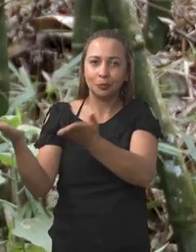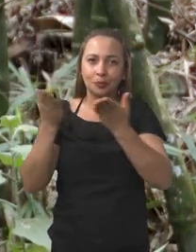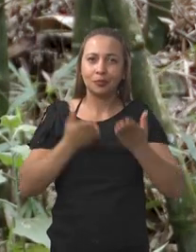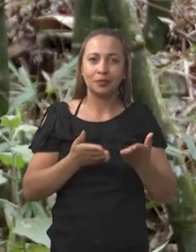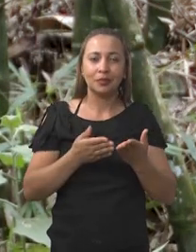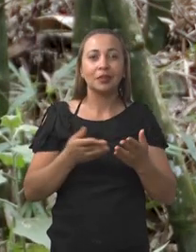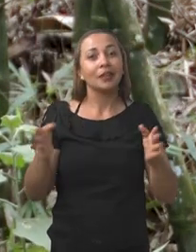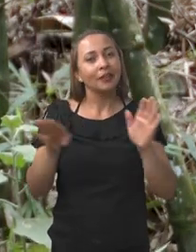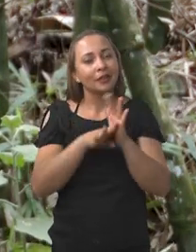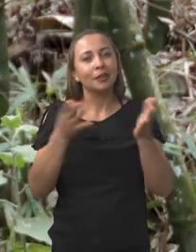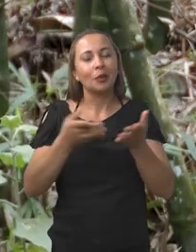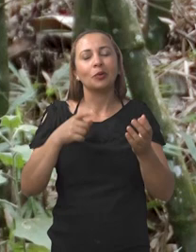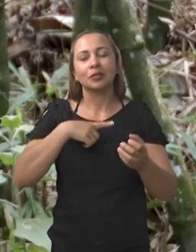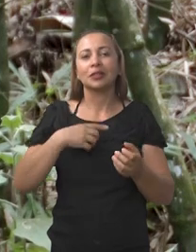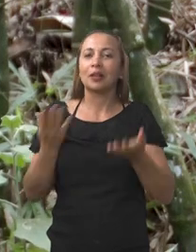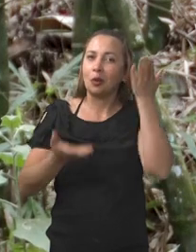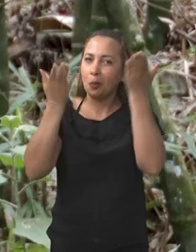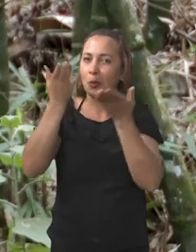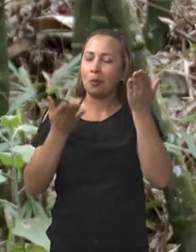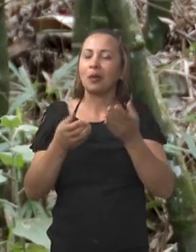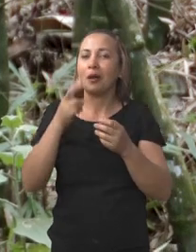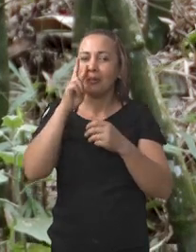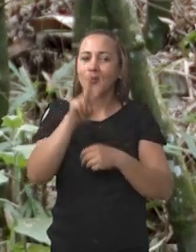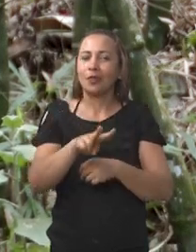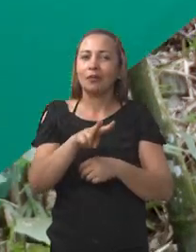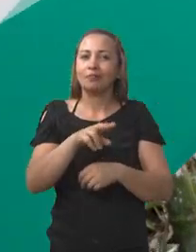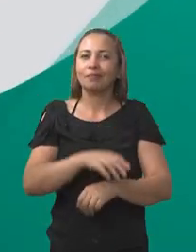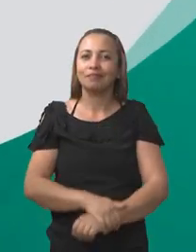ser vistos, até hoje, na economia local.